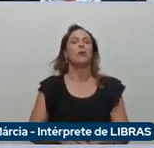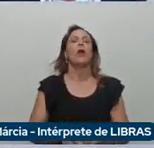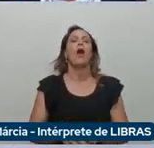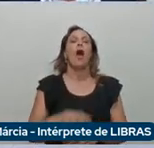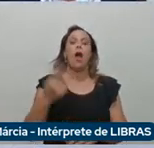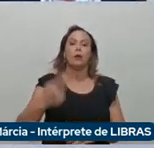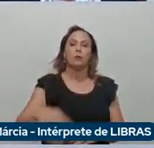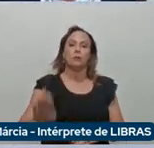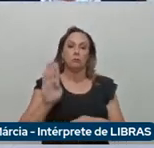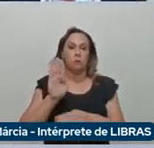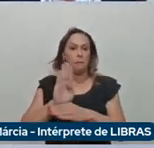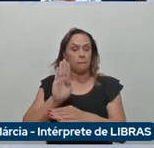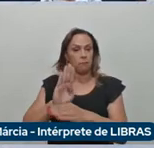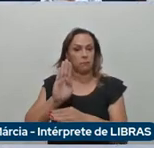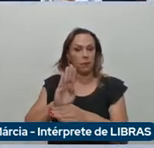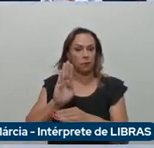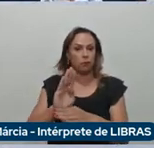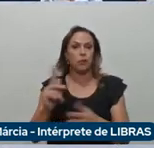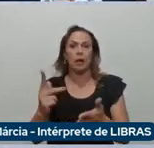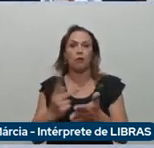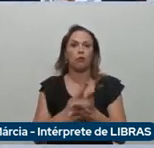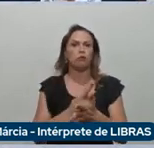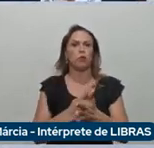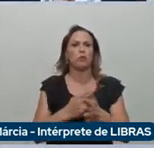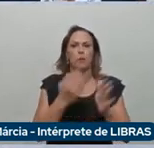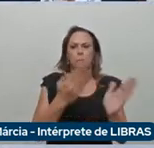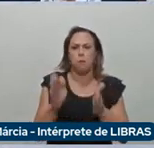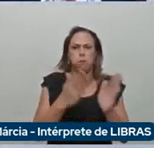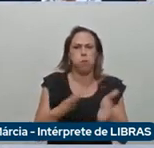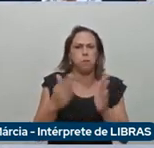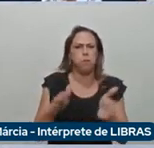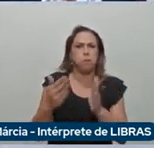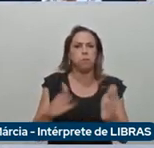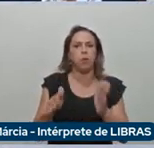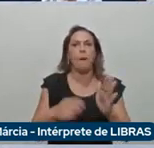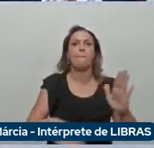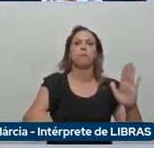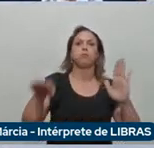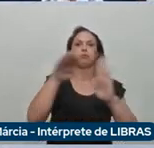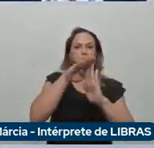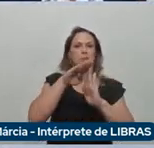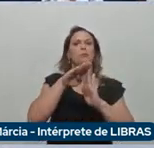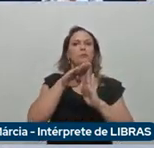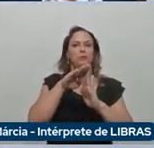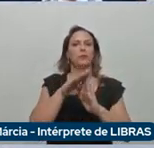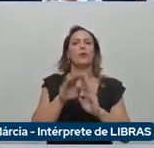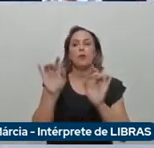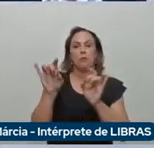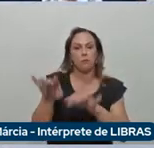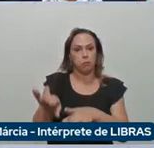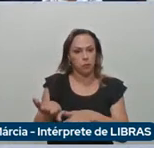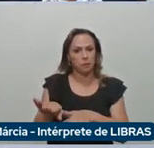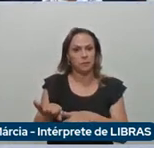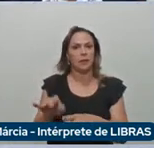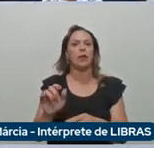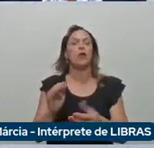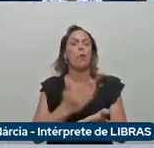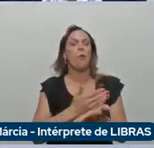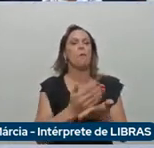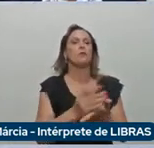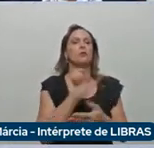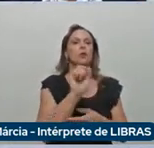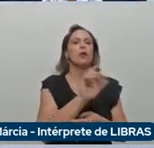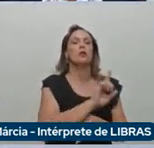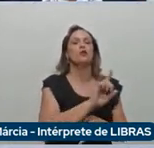recorde de produção. Ao deixar o comando da manufatura em Betim, Filosa tornou-se diretor de compras para a América Latina.